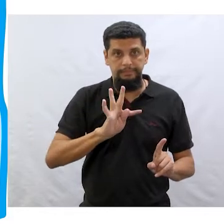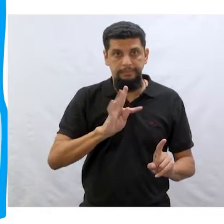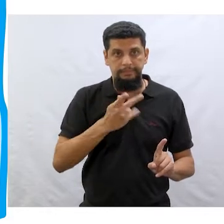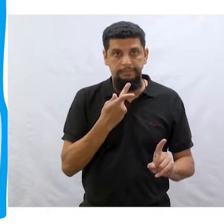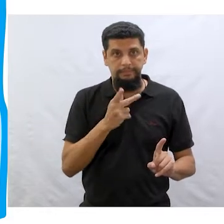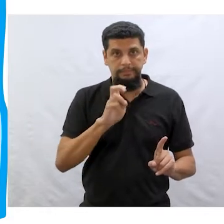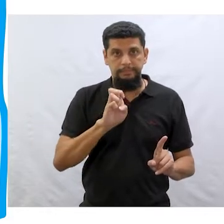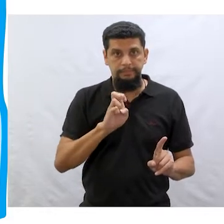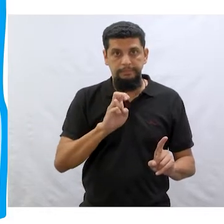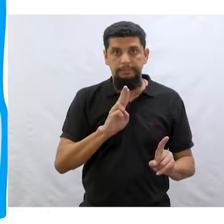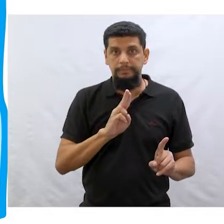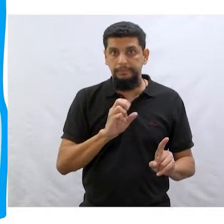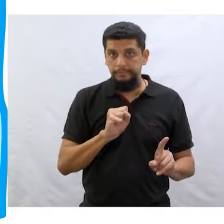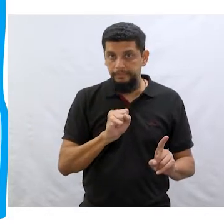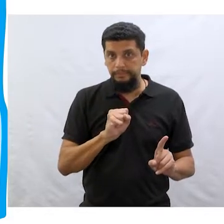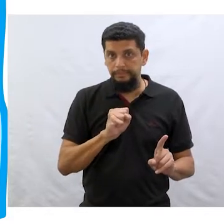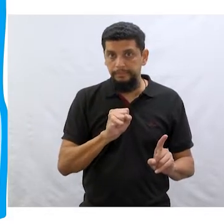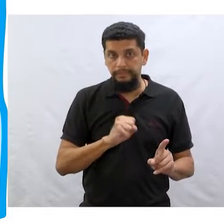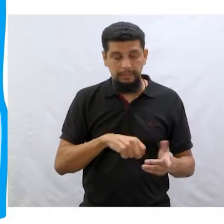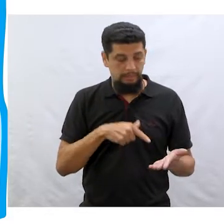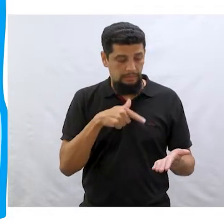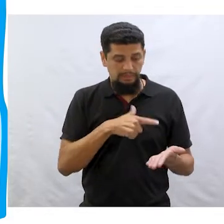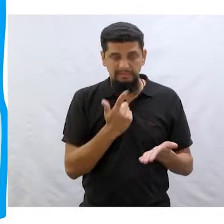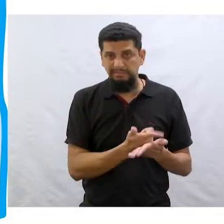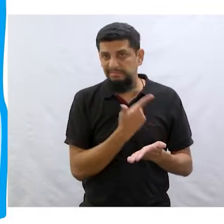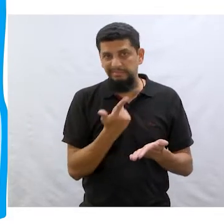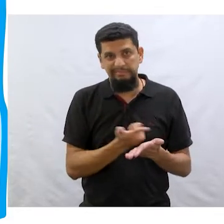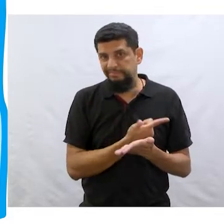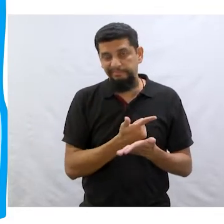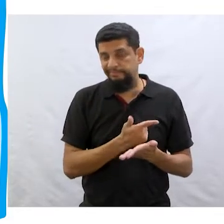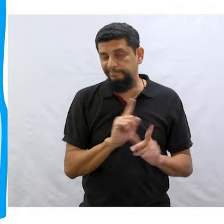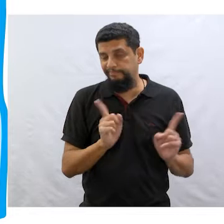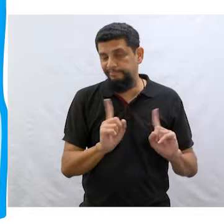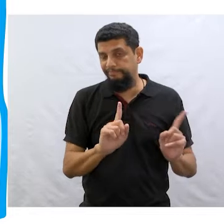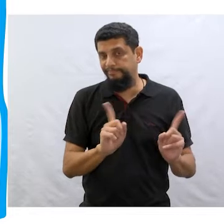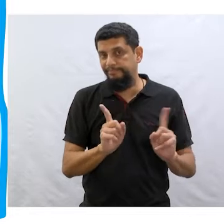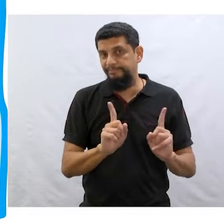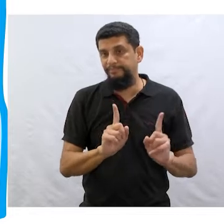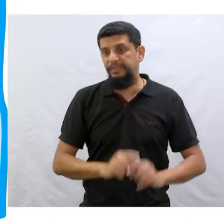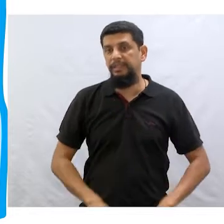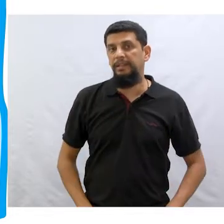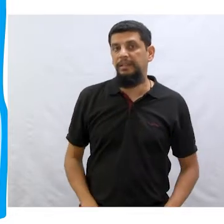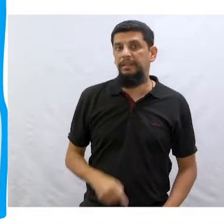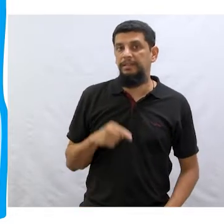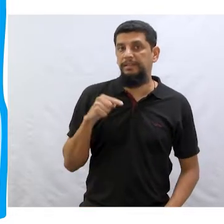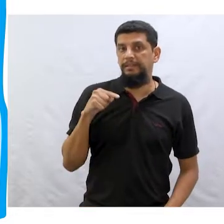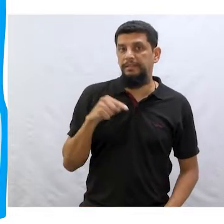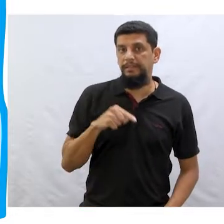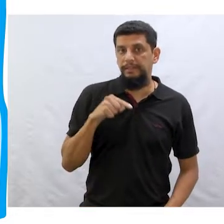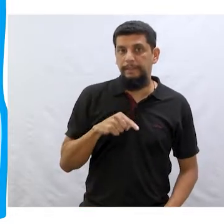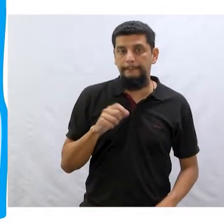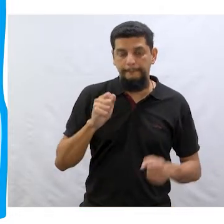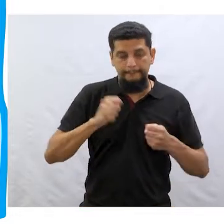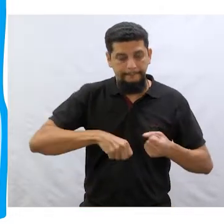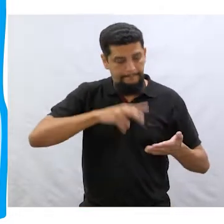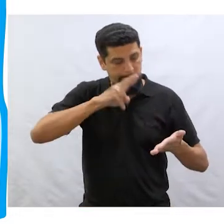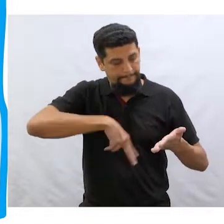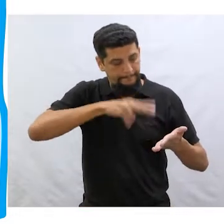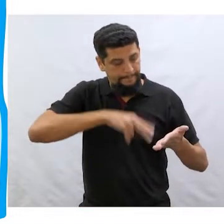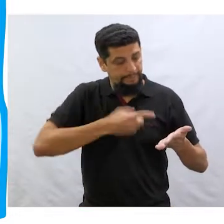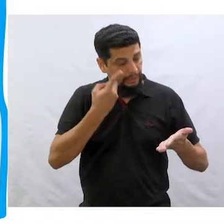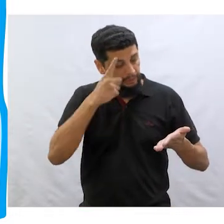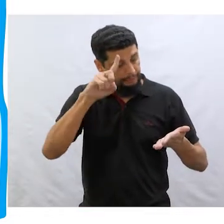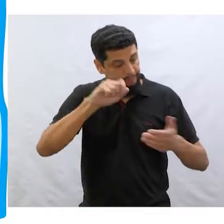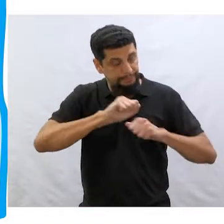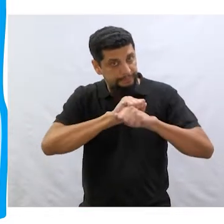serviam as histórias dos livros ali da estante, não senhor? Essas, ele podia ler de